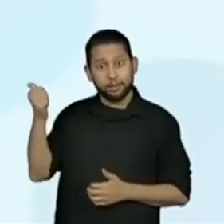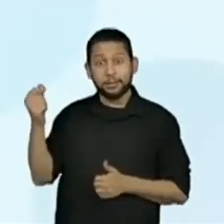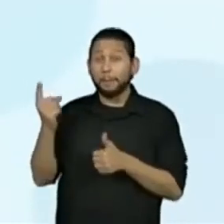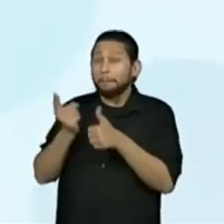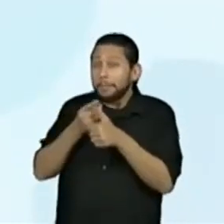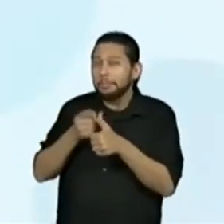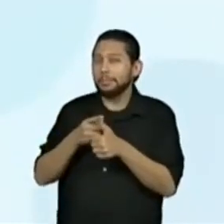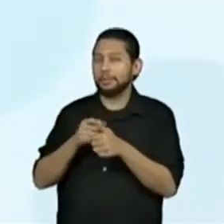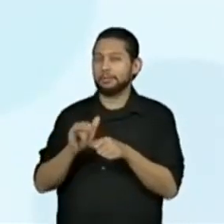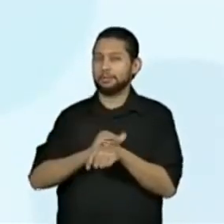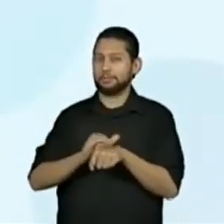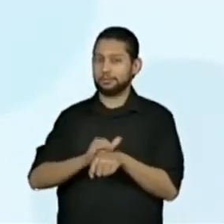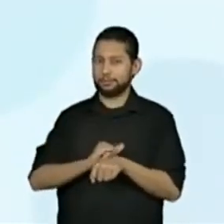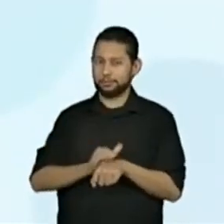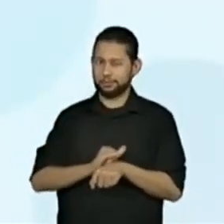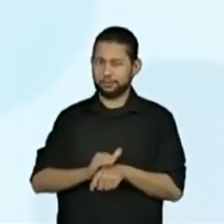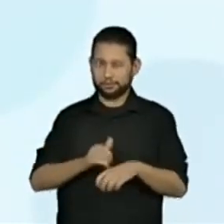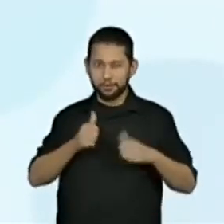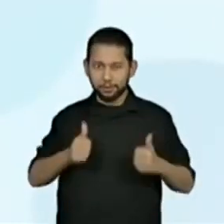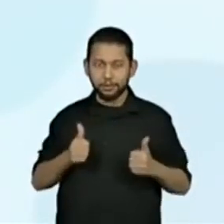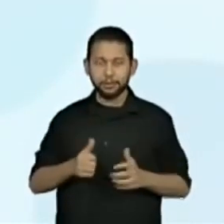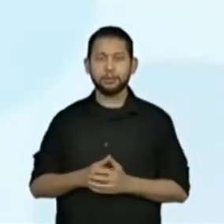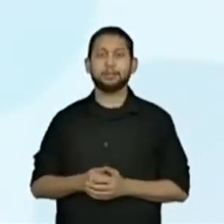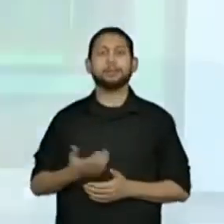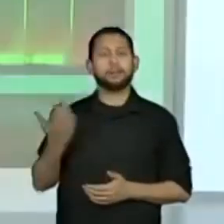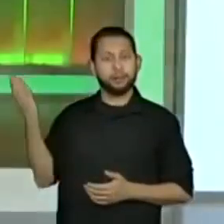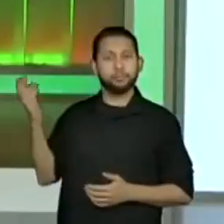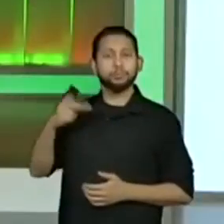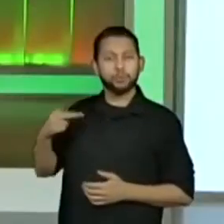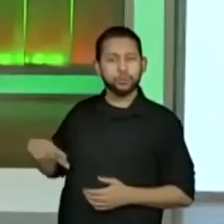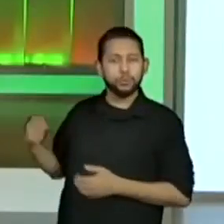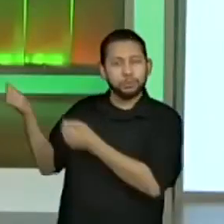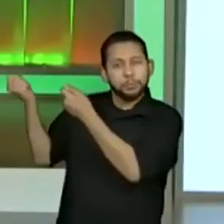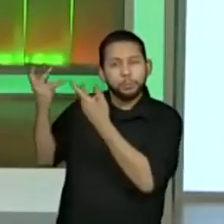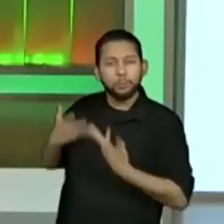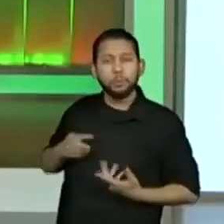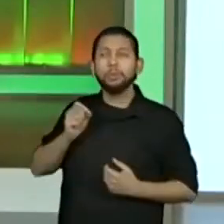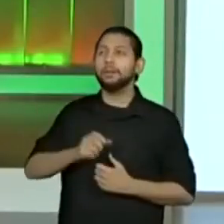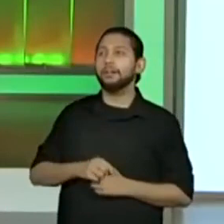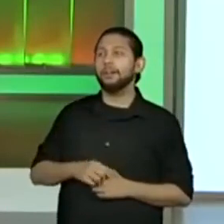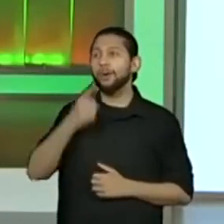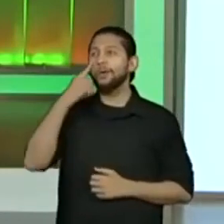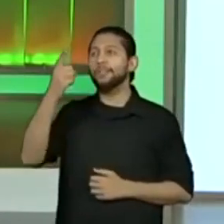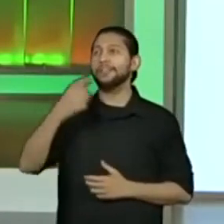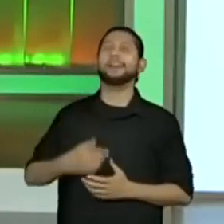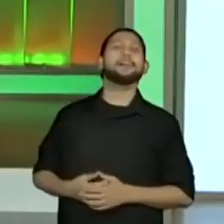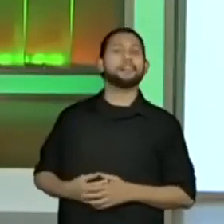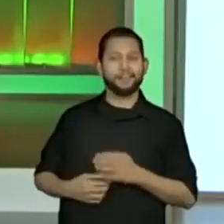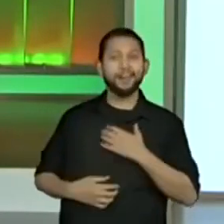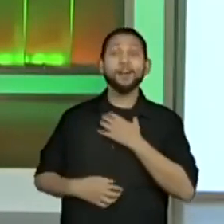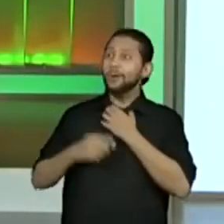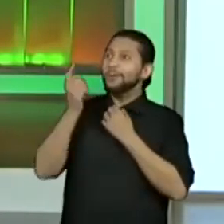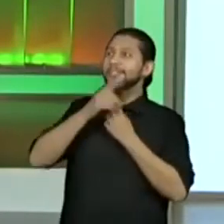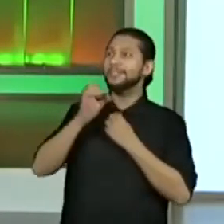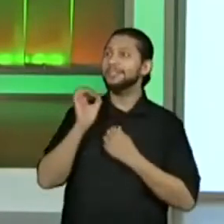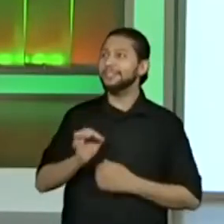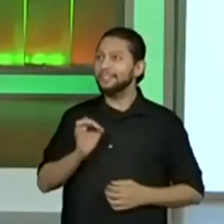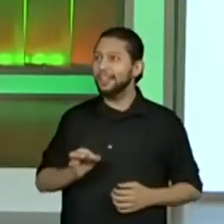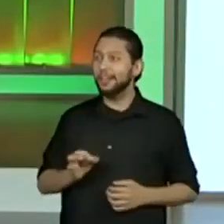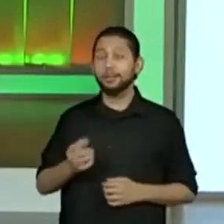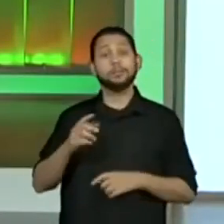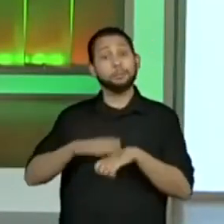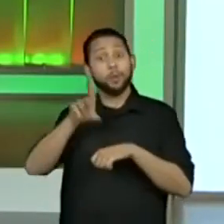estratégia. Olha, a professora Rosália disse que os alunos dela acertaram e que fizeram de